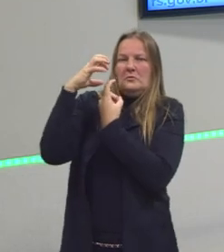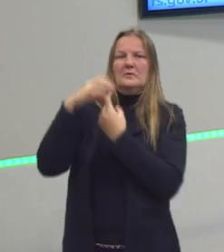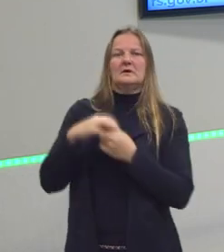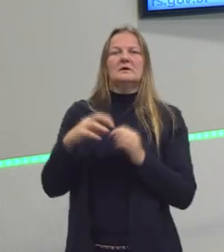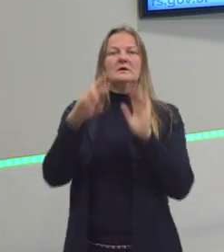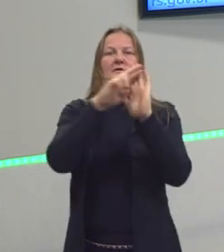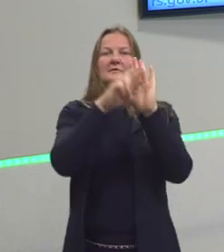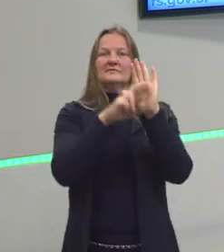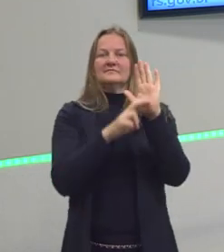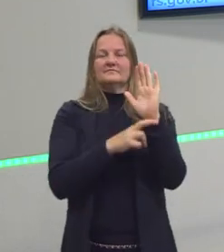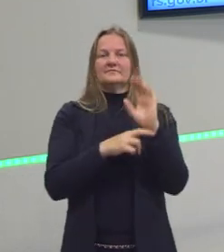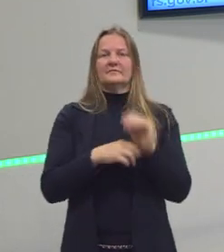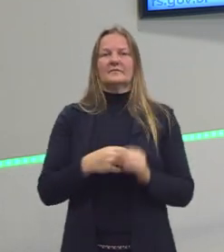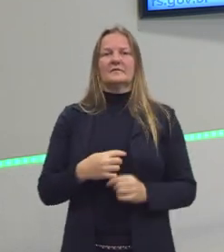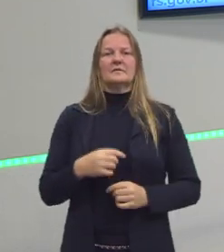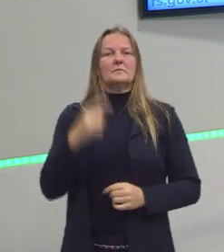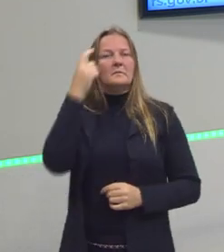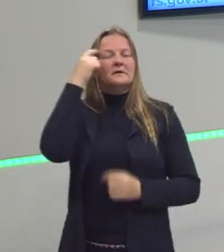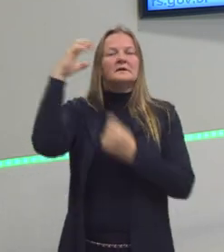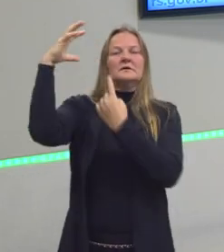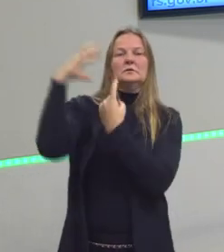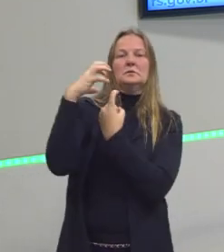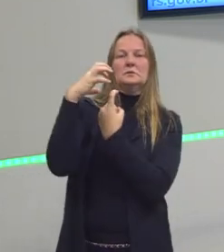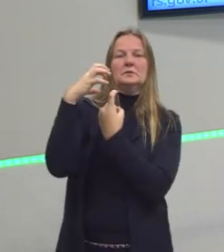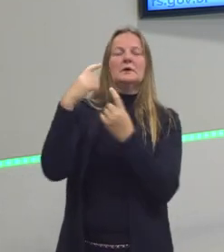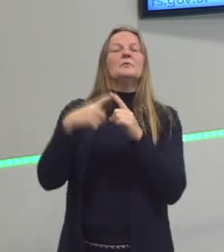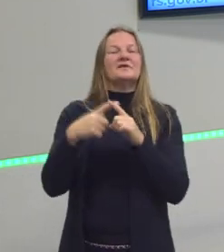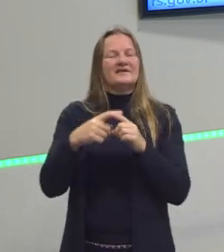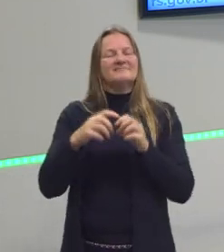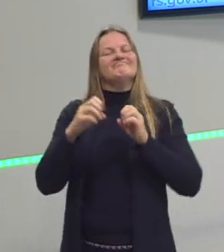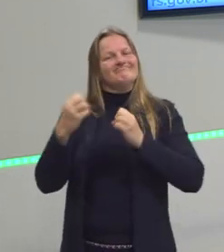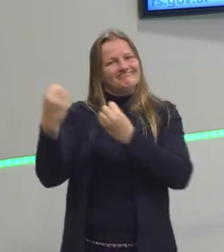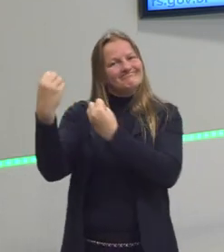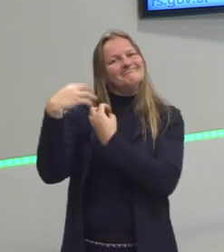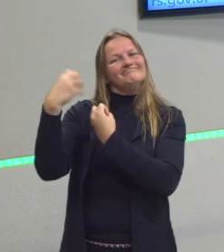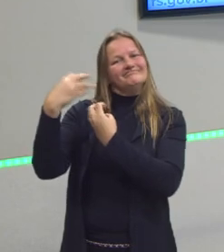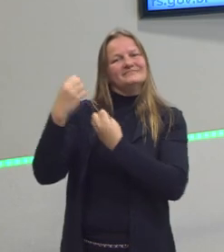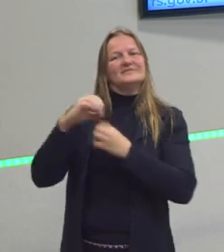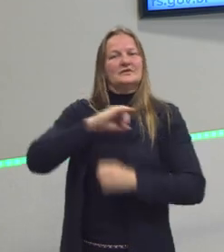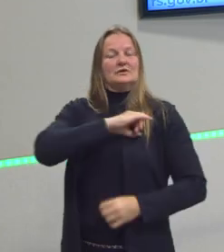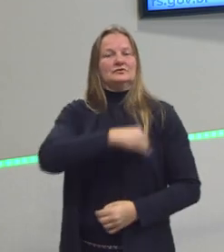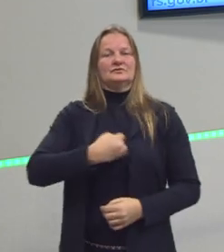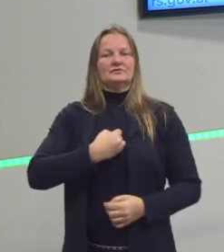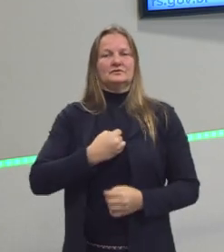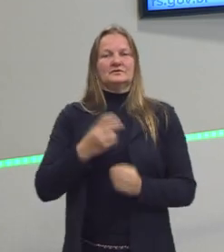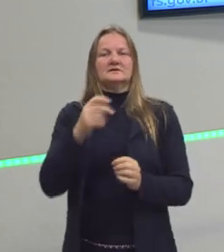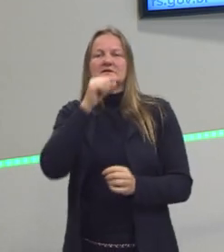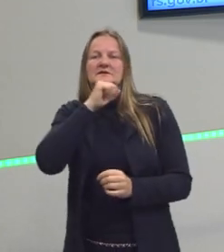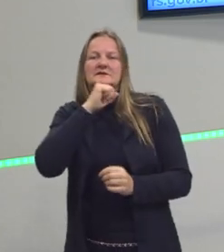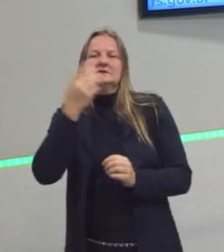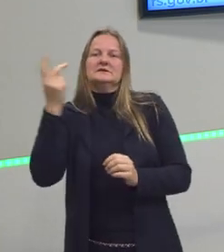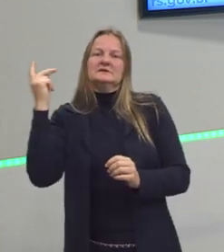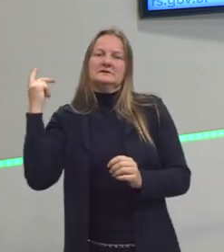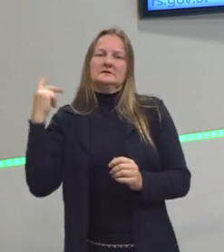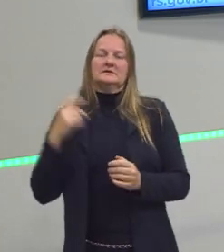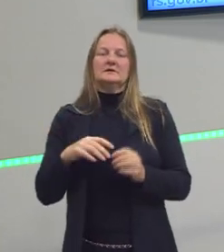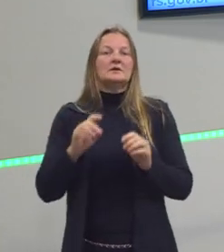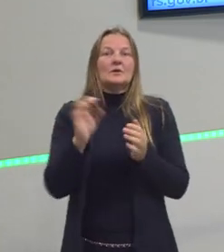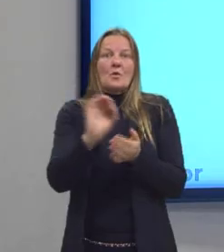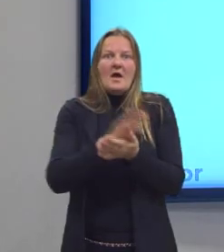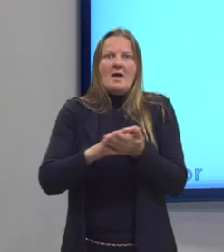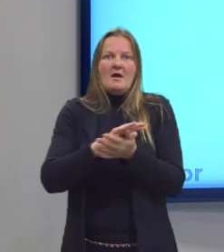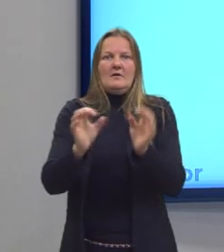já reagimos que é submissão. Porque foi essa disciplina implantada pelos jesuítas. E não uma questão de organização.